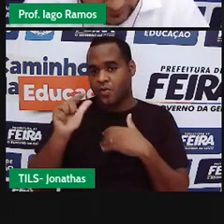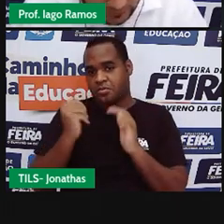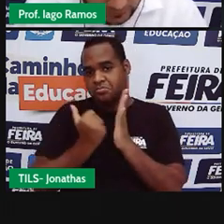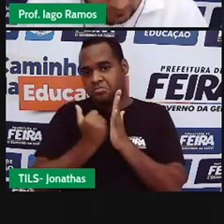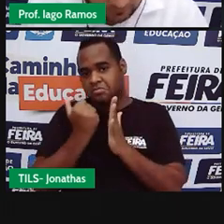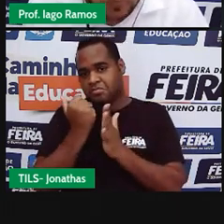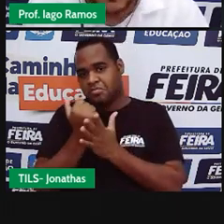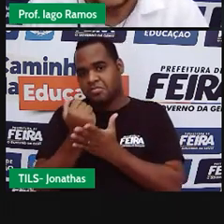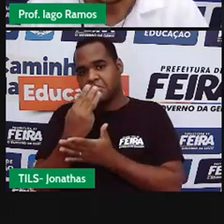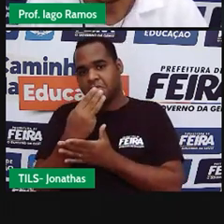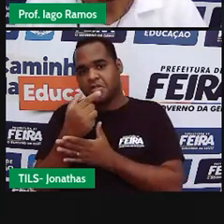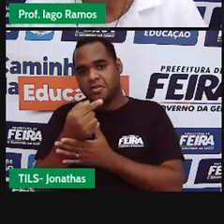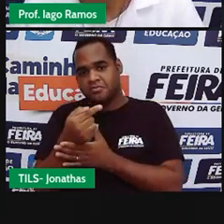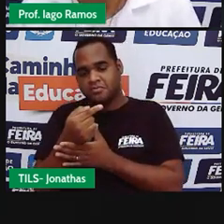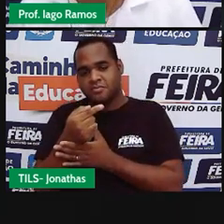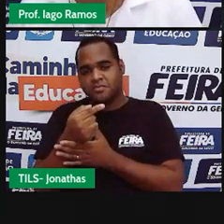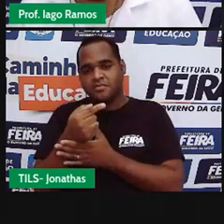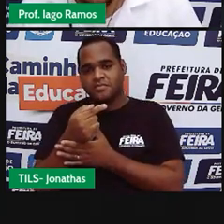37.